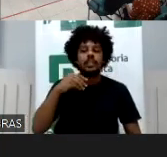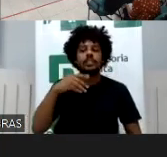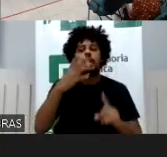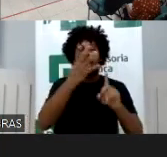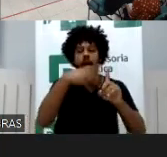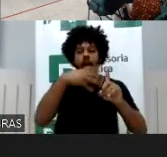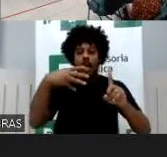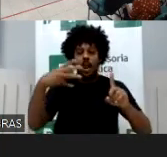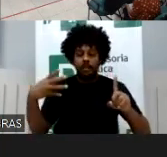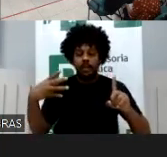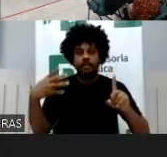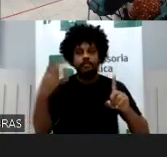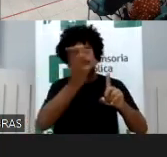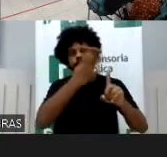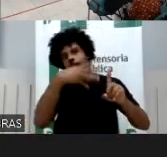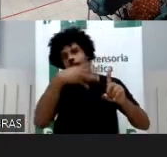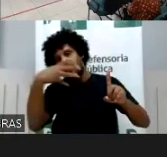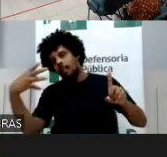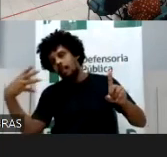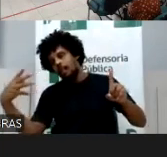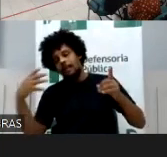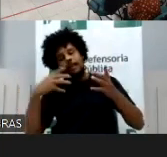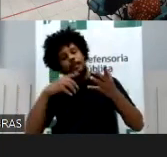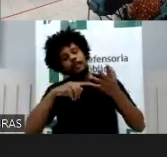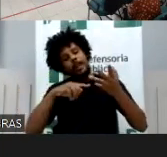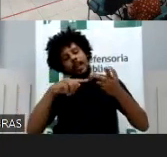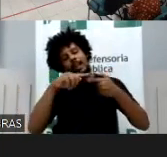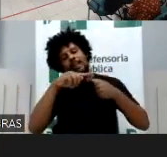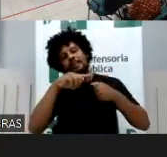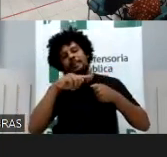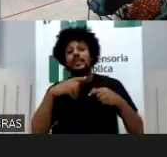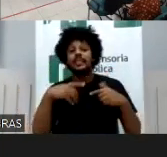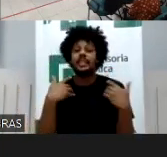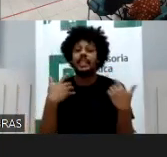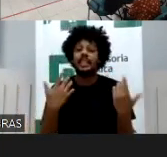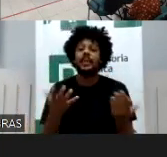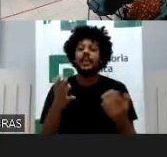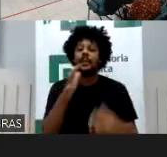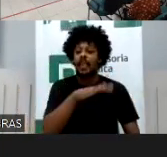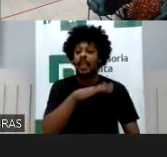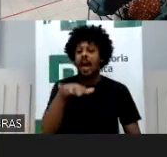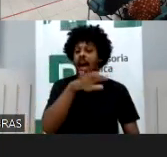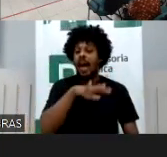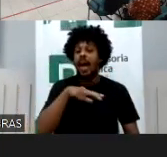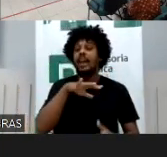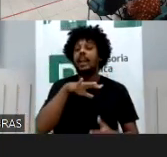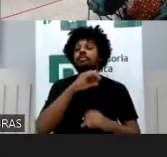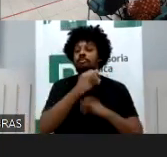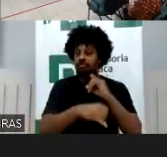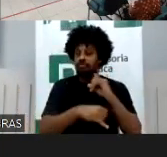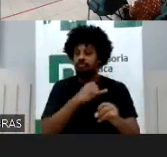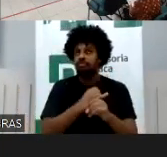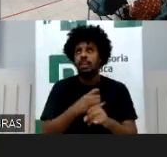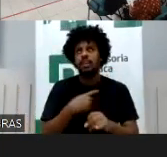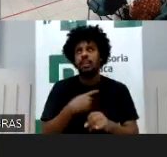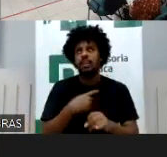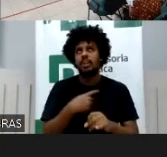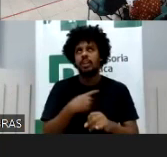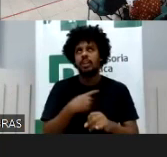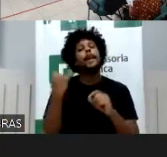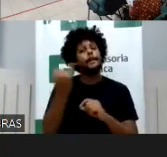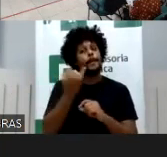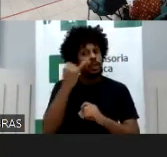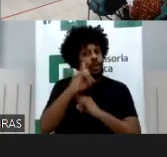que demora muito para falar, tá? No ambiente digital a gente discutiu a importância do ambiente digital na formação das